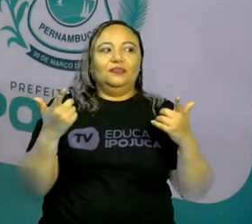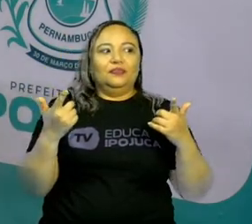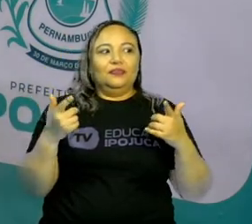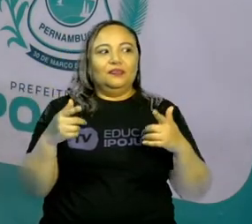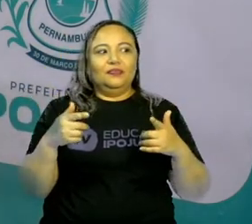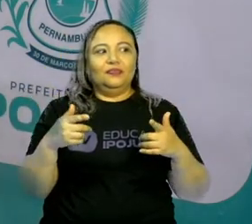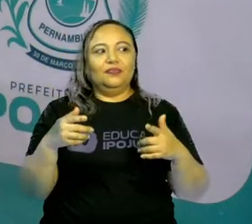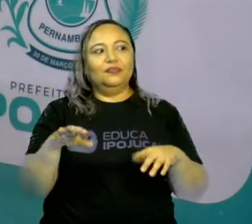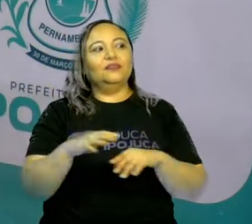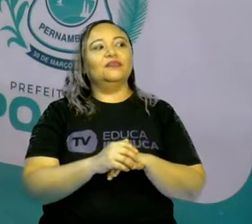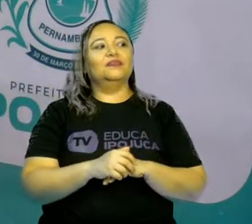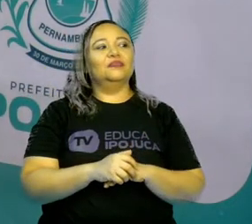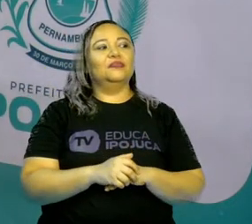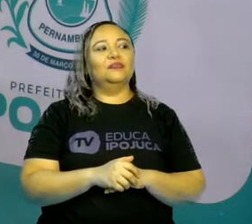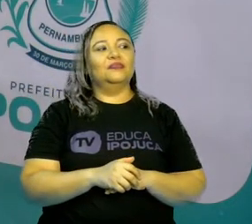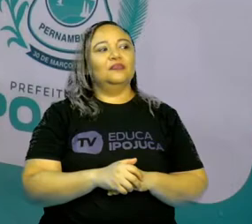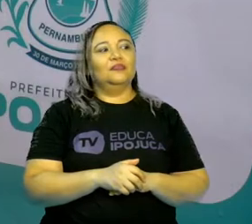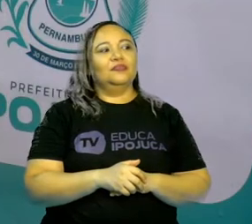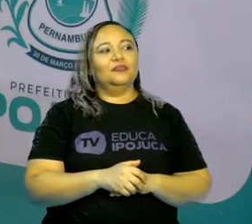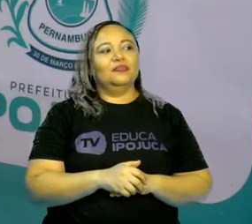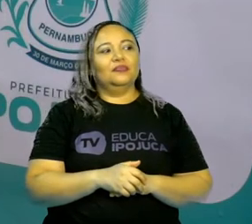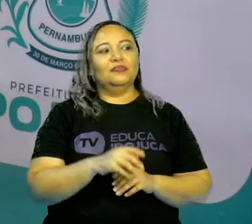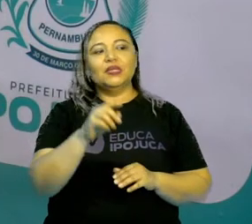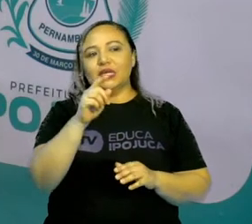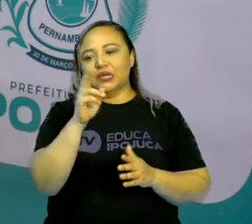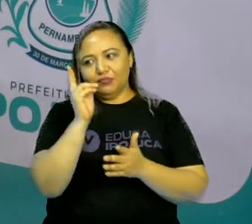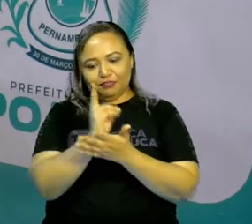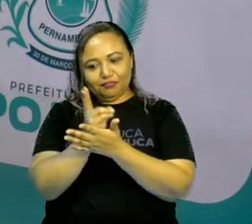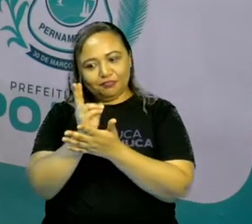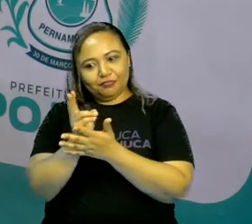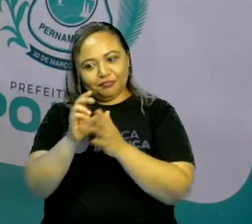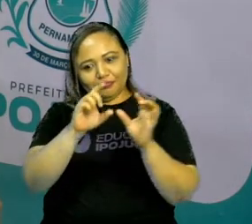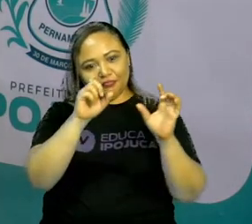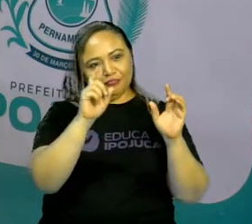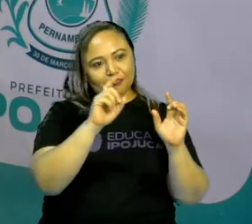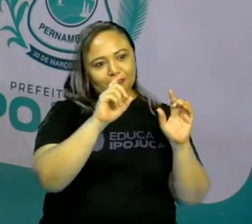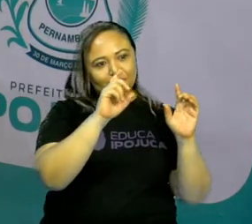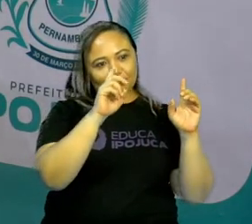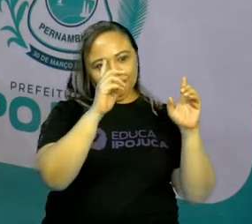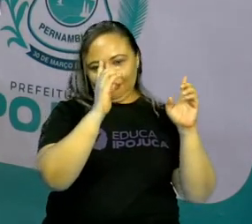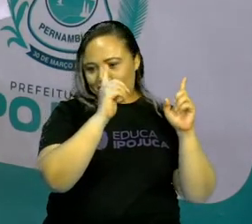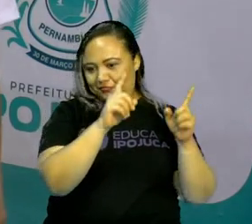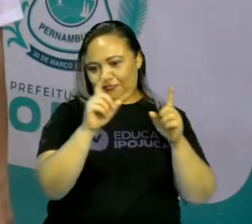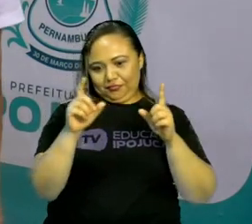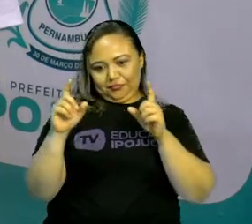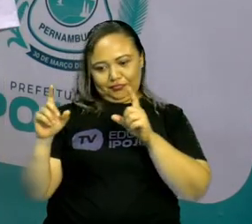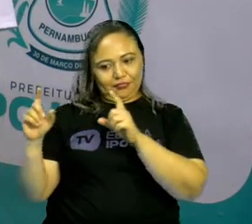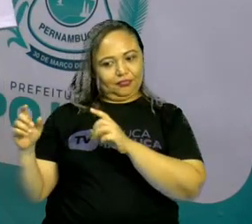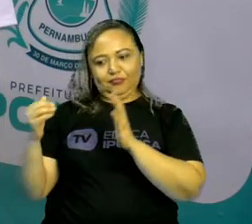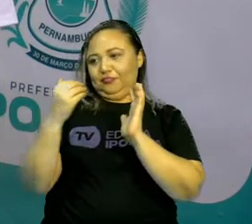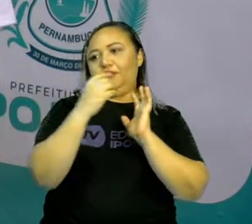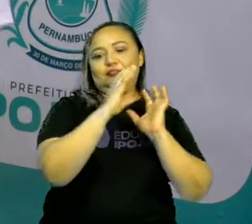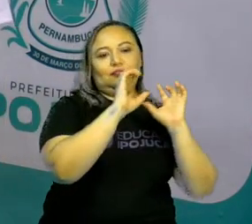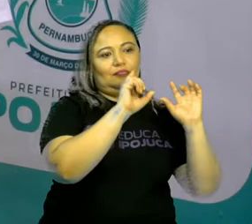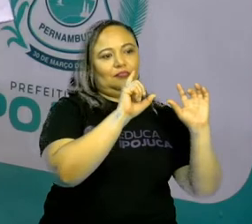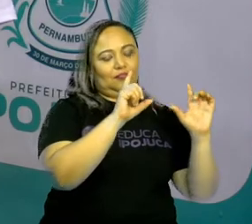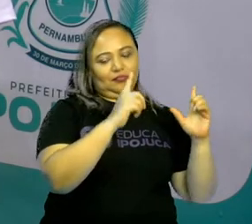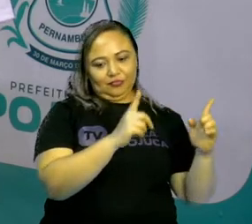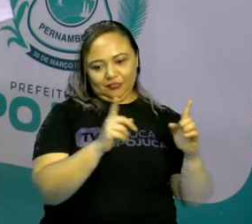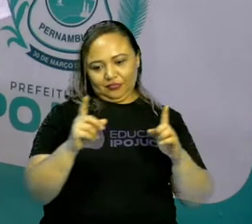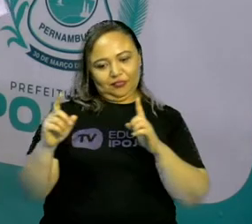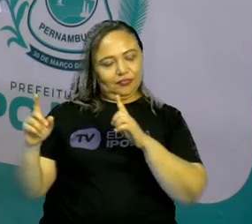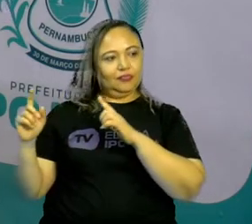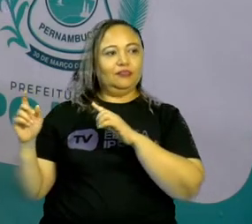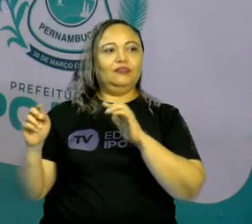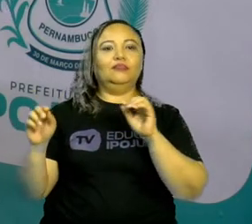E então, seguindo a sequência, vocês irão formar o código,